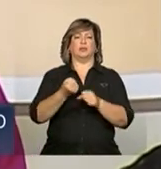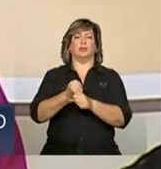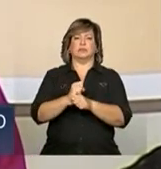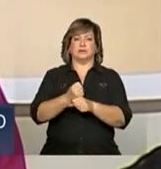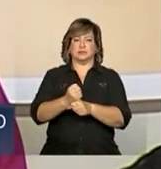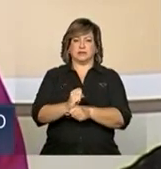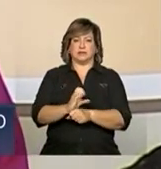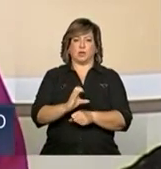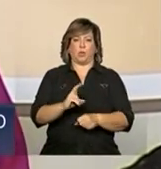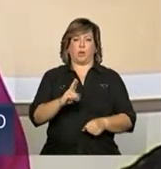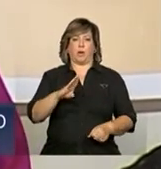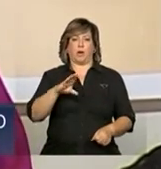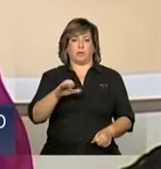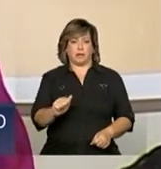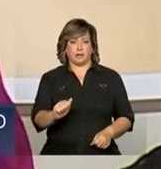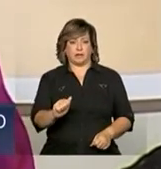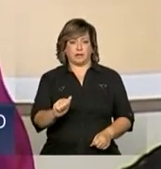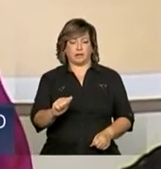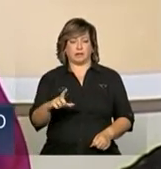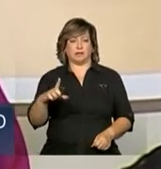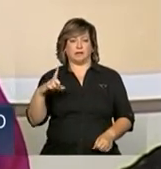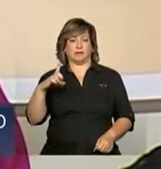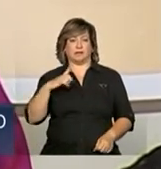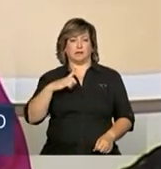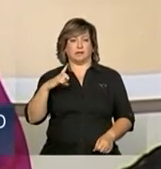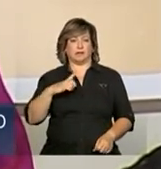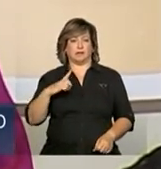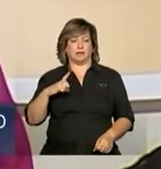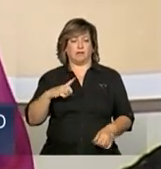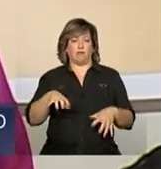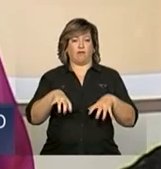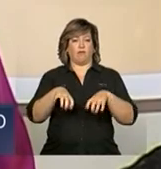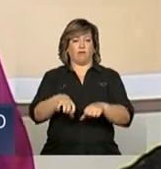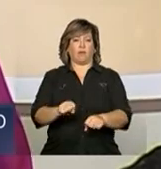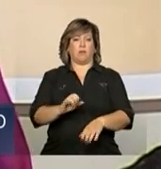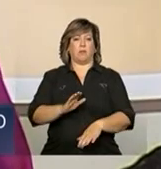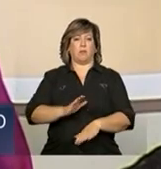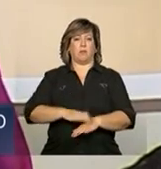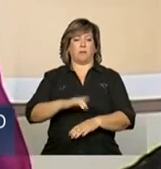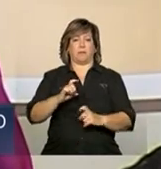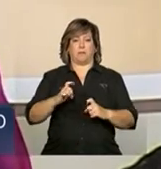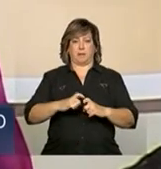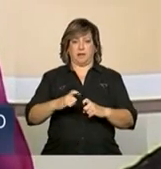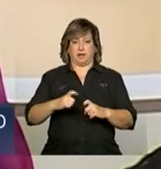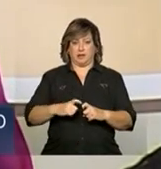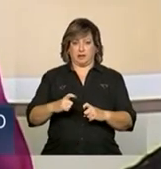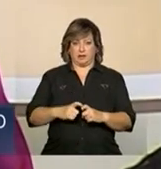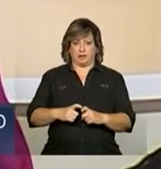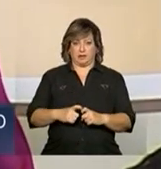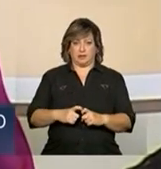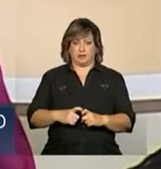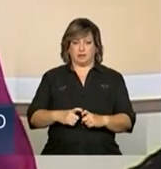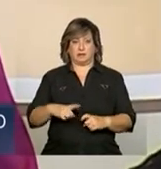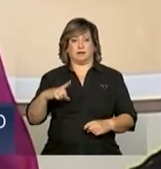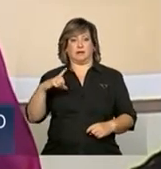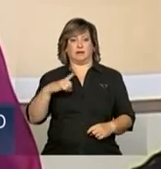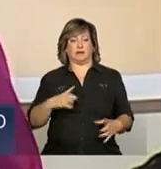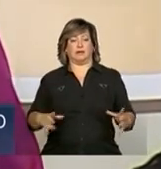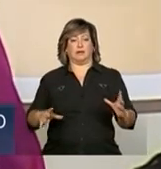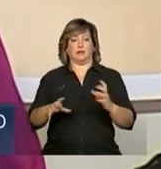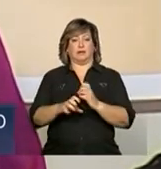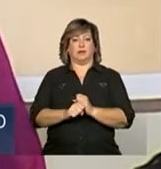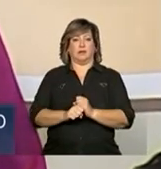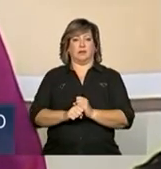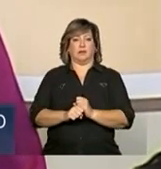Cuba formou cientos de médicos e hoje Cuba tem 6,4 médicos por cada